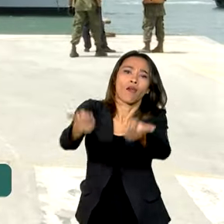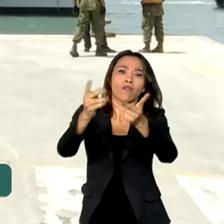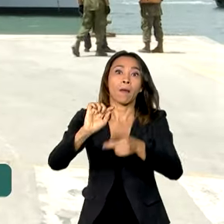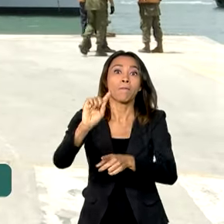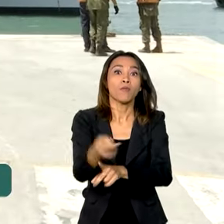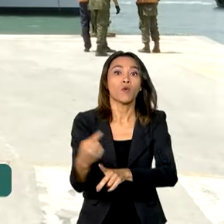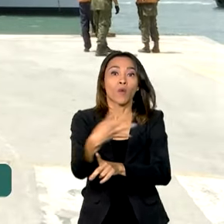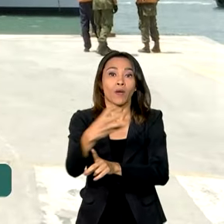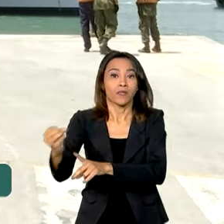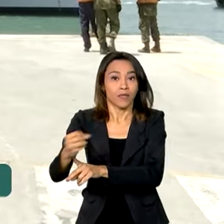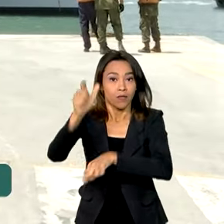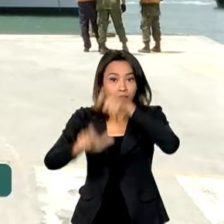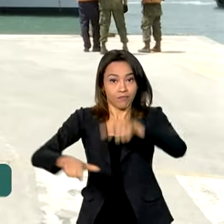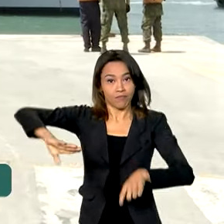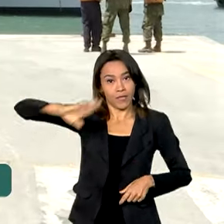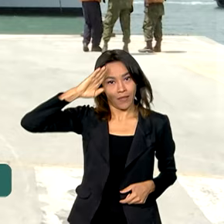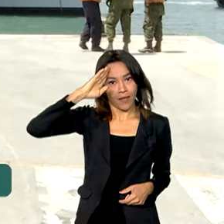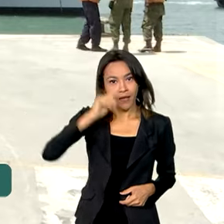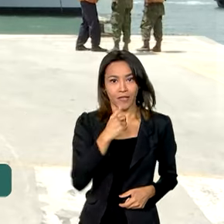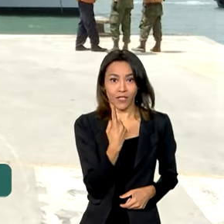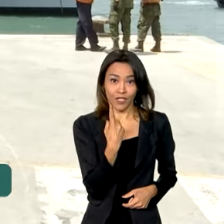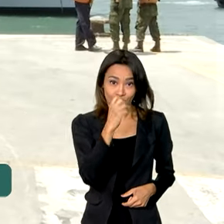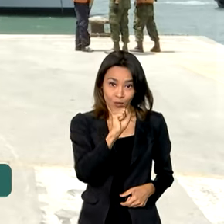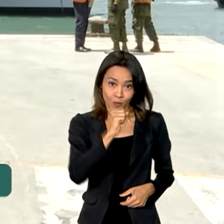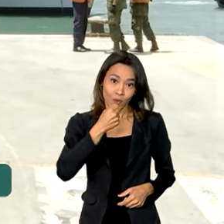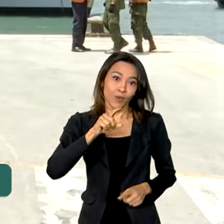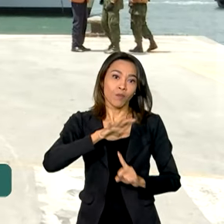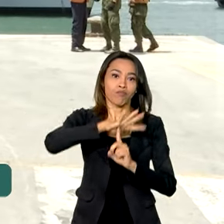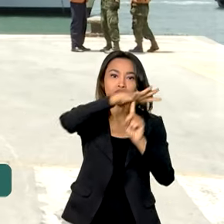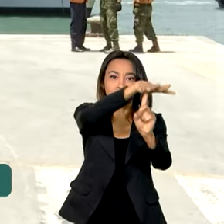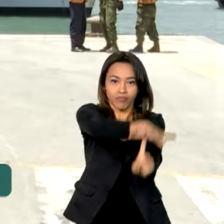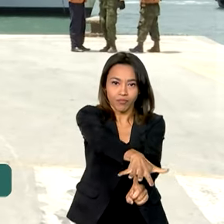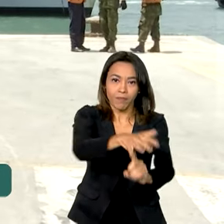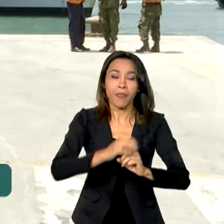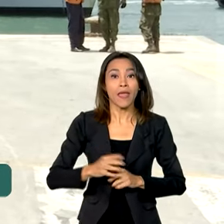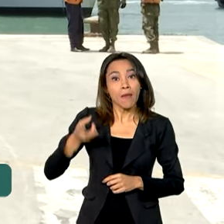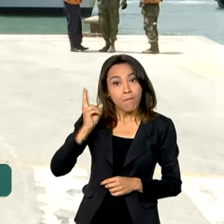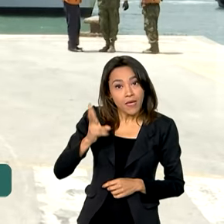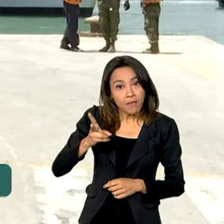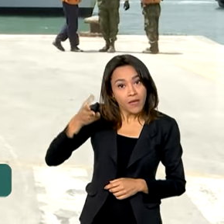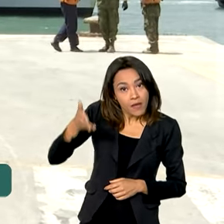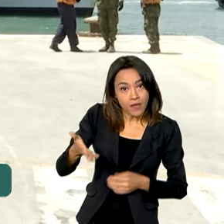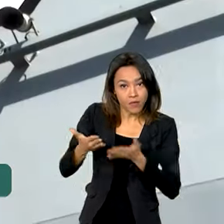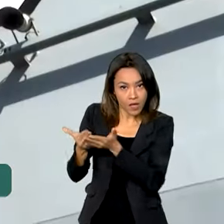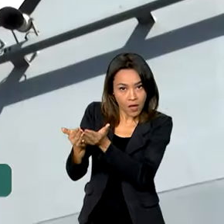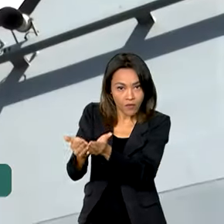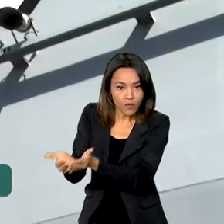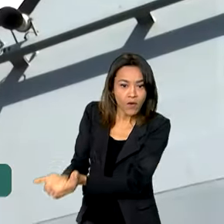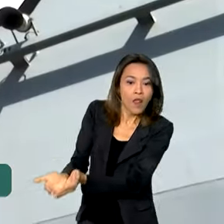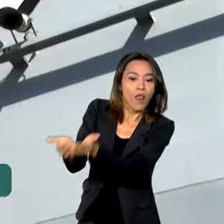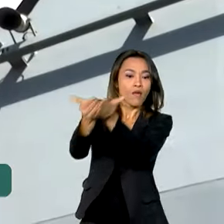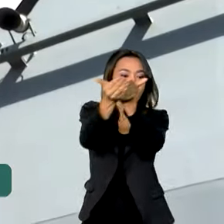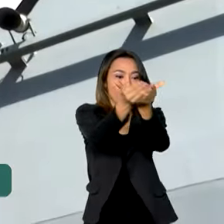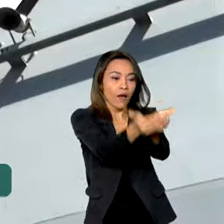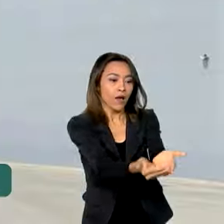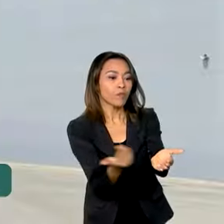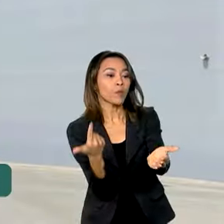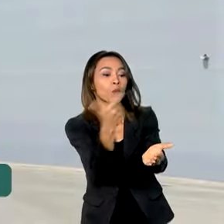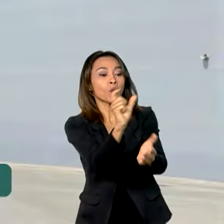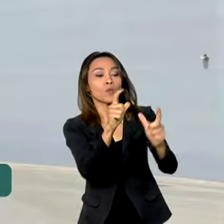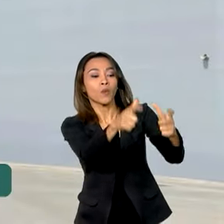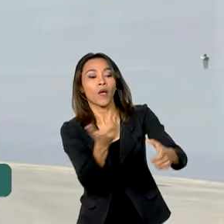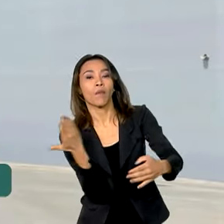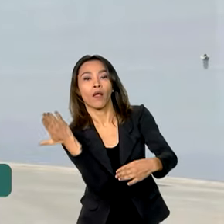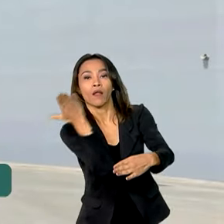militares e 18 aeronaves. Em 2023, esse mesmo navio foi enviado para São Sebastião para ajudar